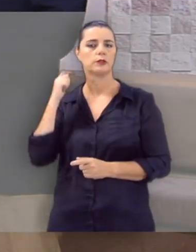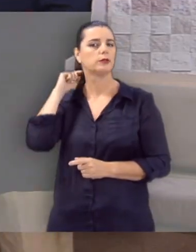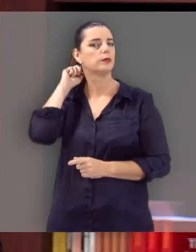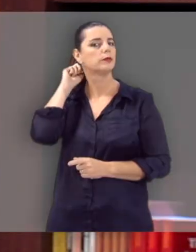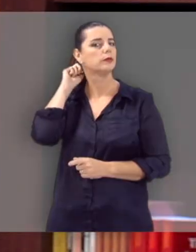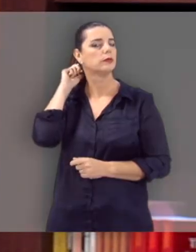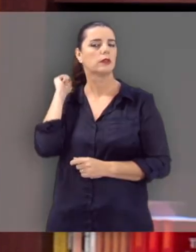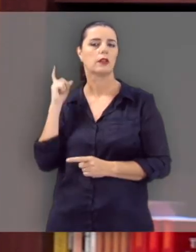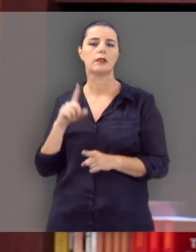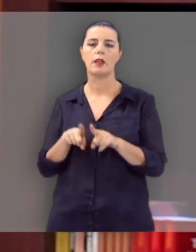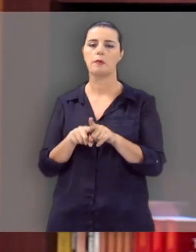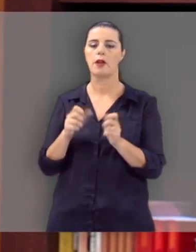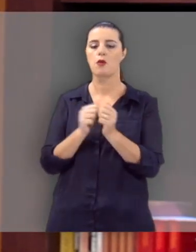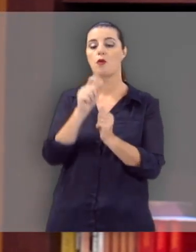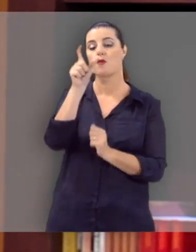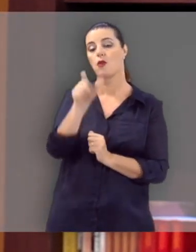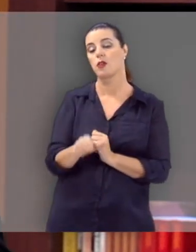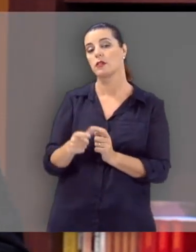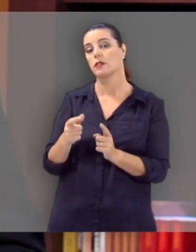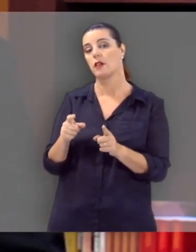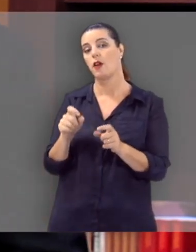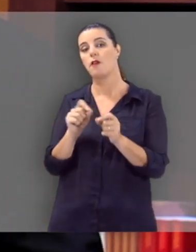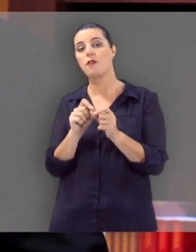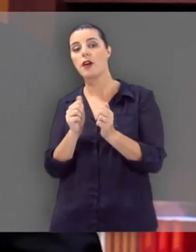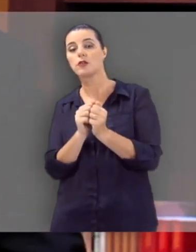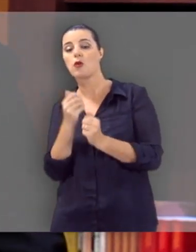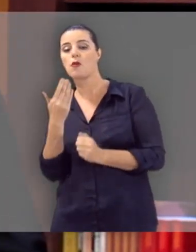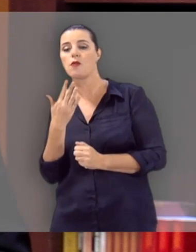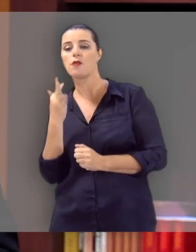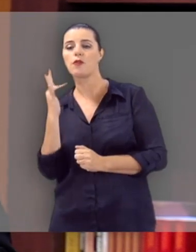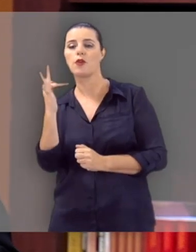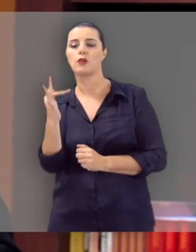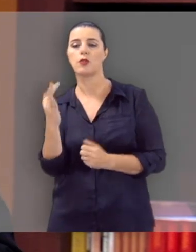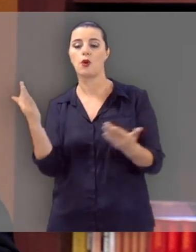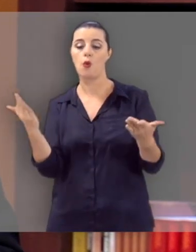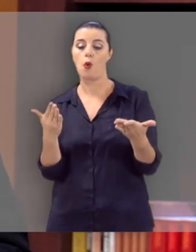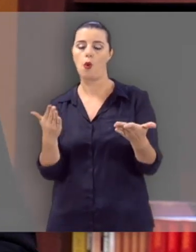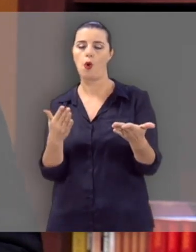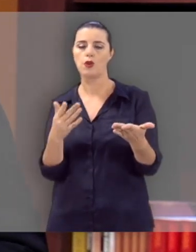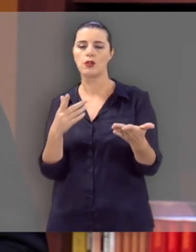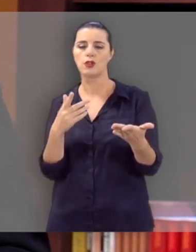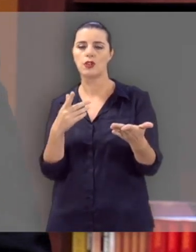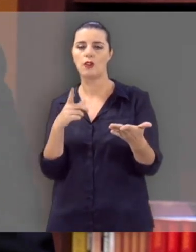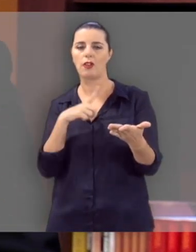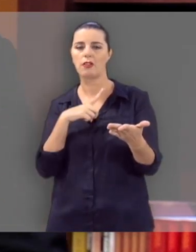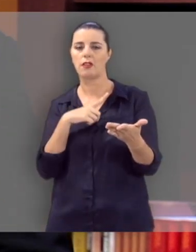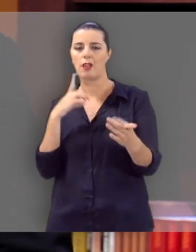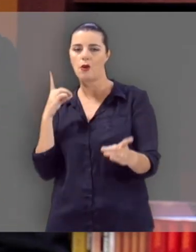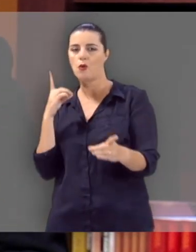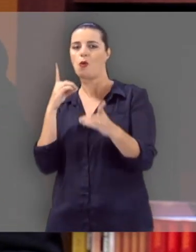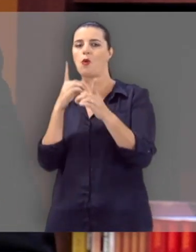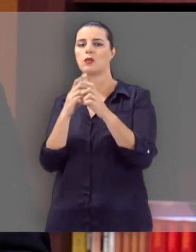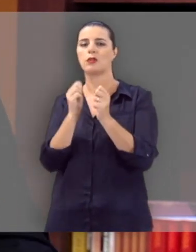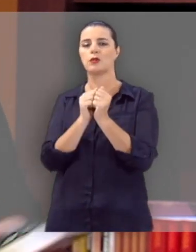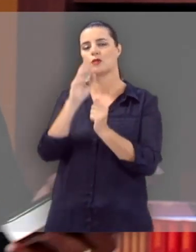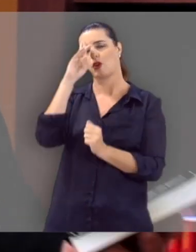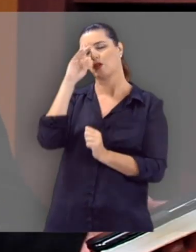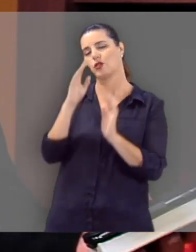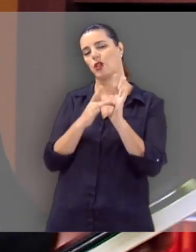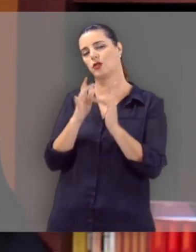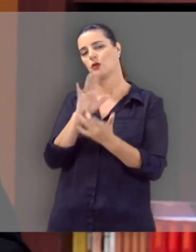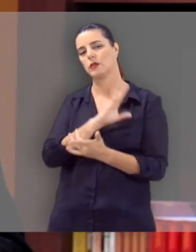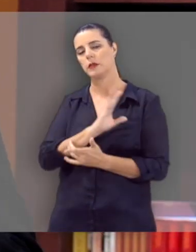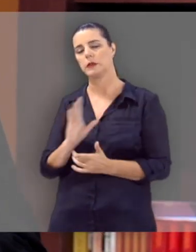E assim como certamente fez com você ou fará com você, se de fato, nesse dia, você ter o seu